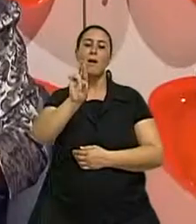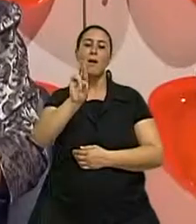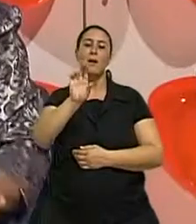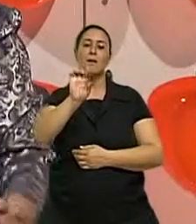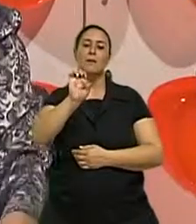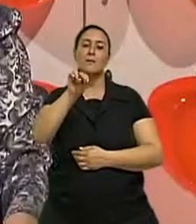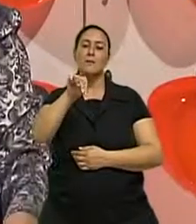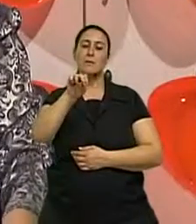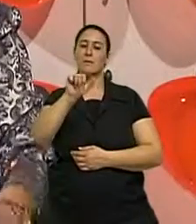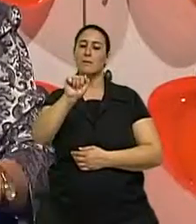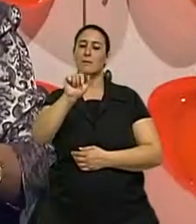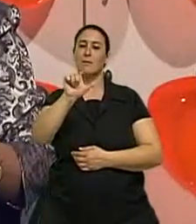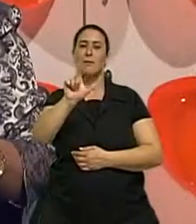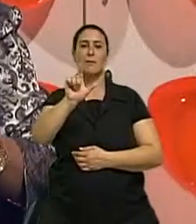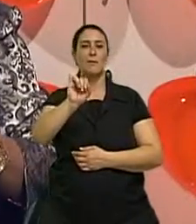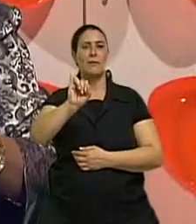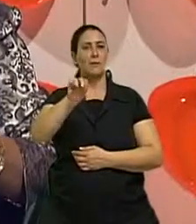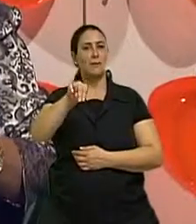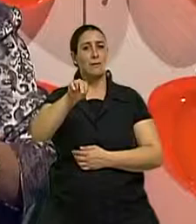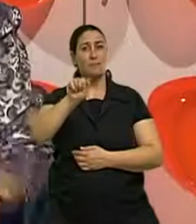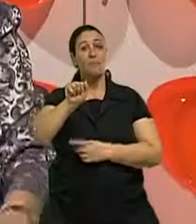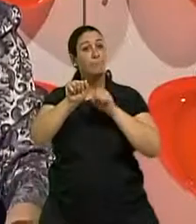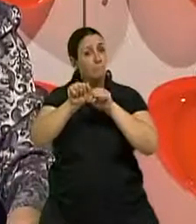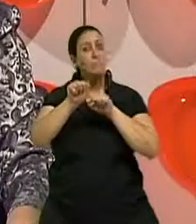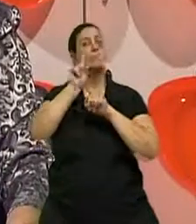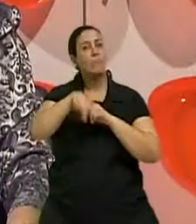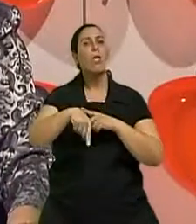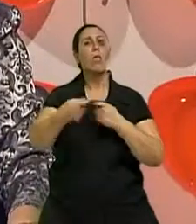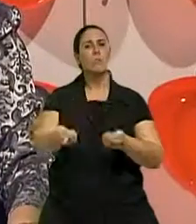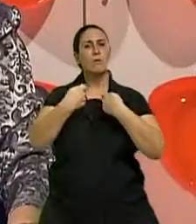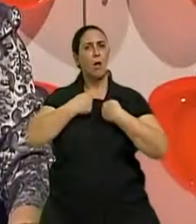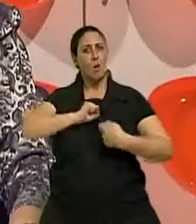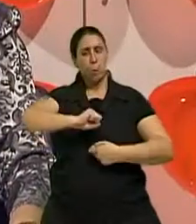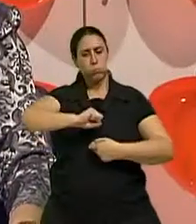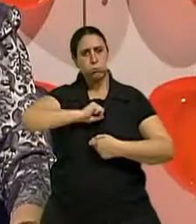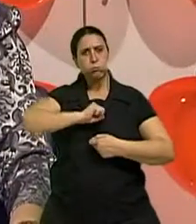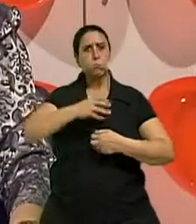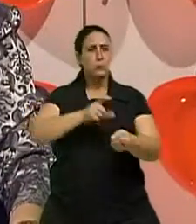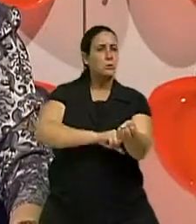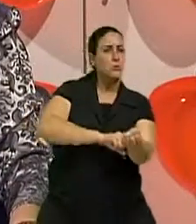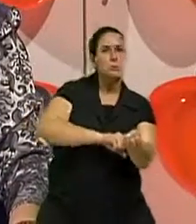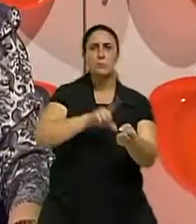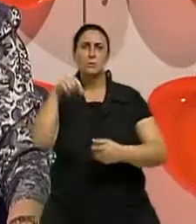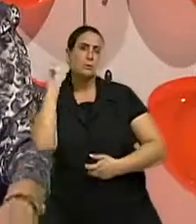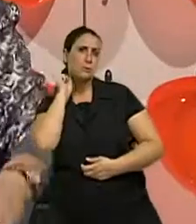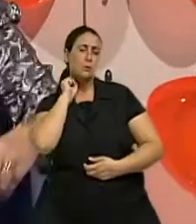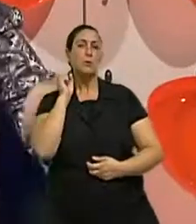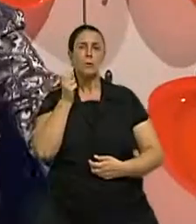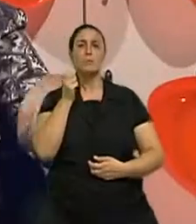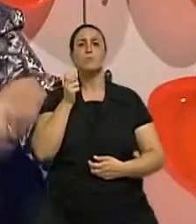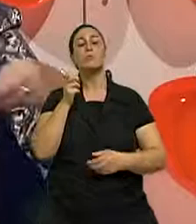aperta as nossas artérias, aumenta a frequência cardíaca e faz com que a gente esteja sempre preparado para uma reação física.